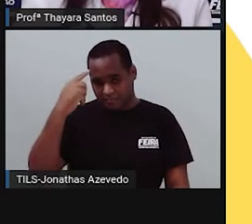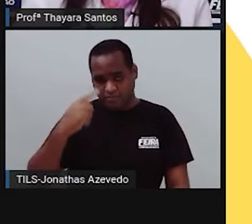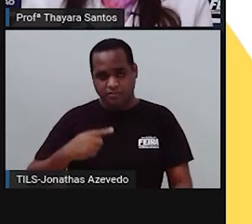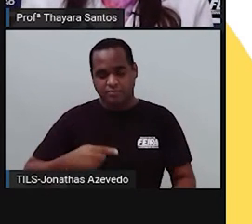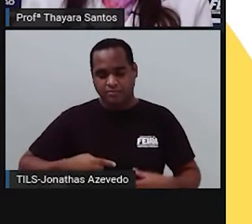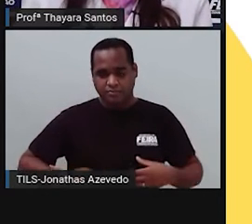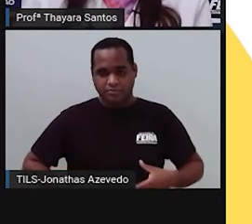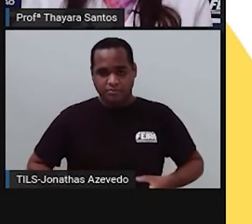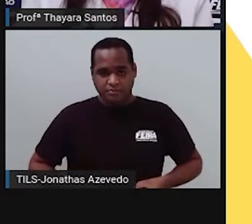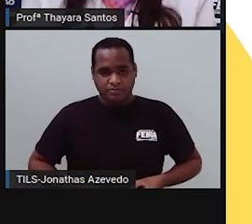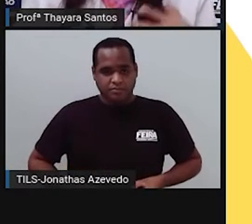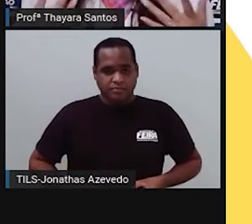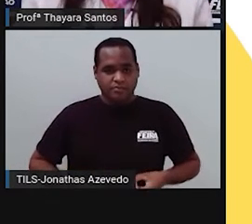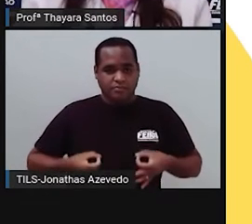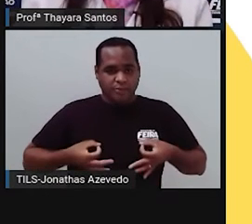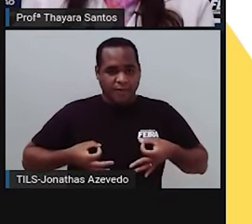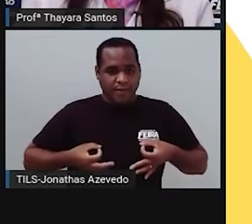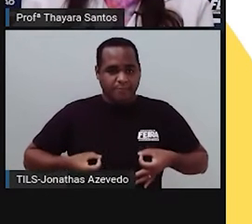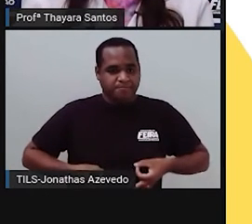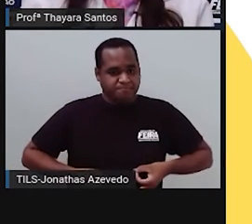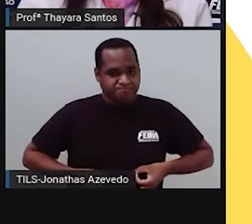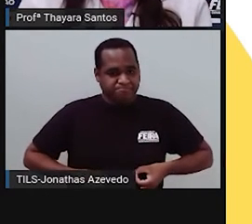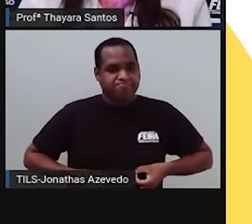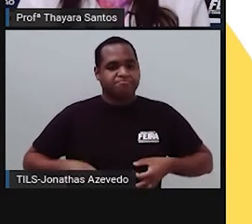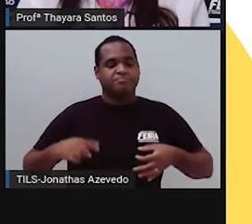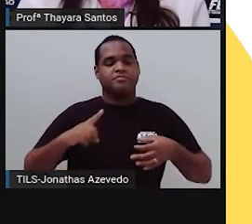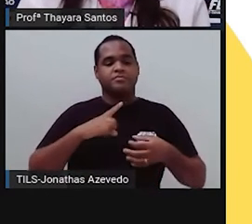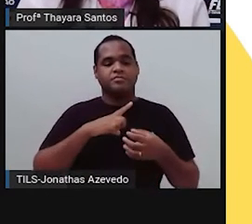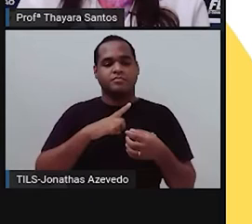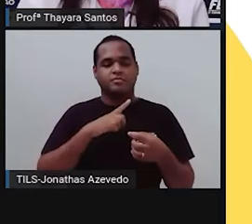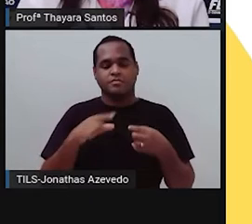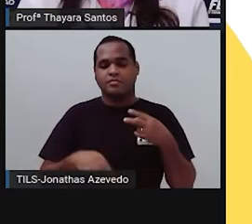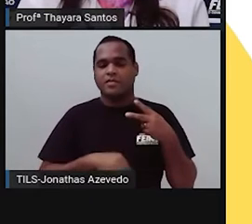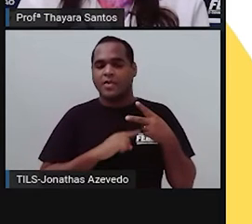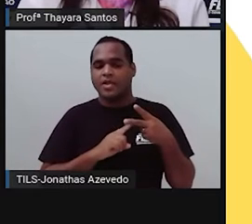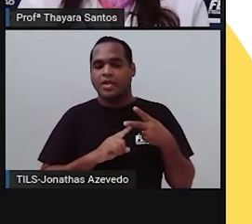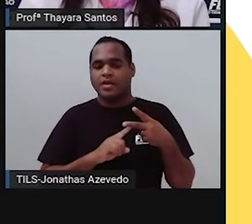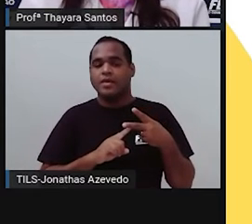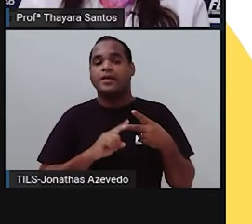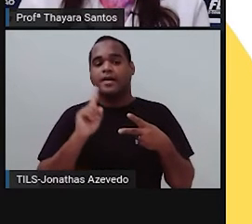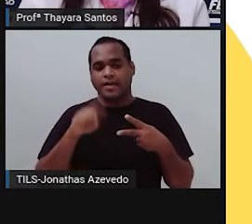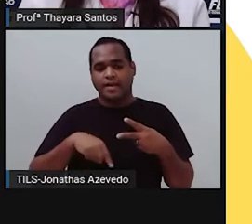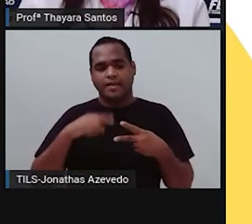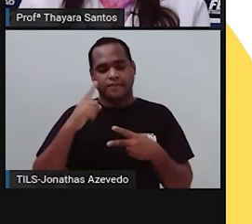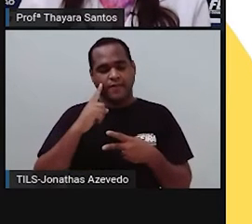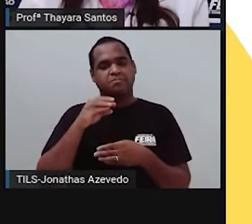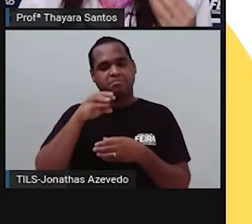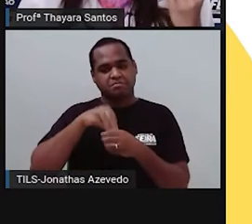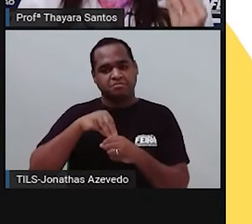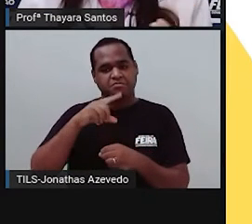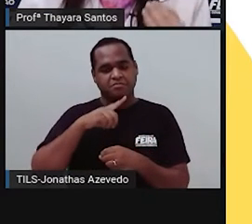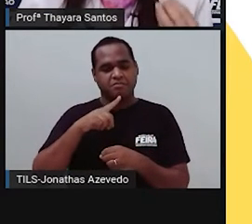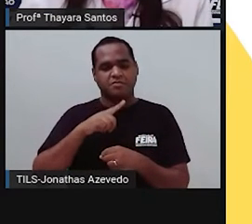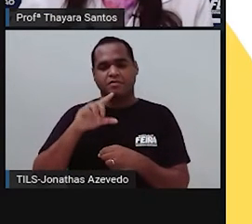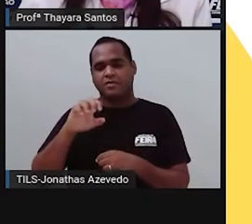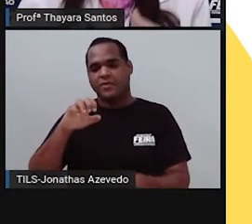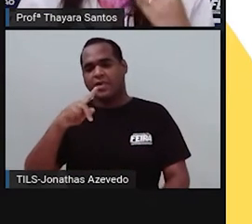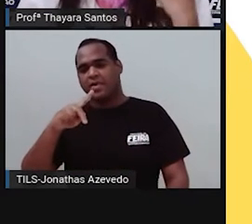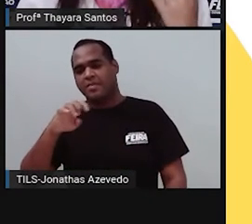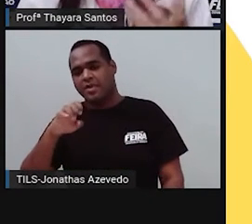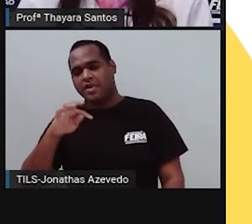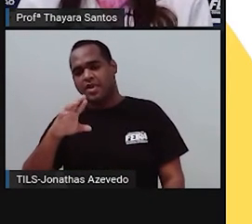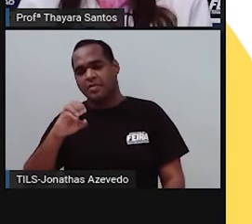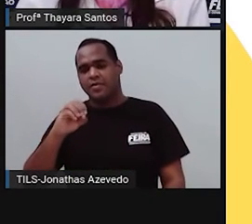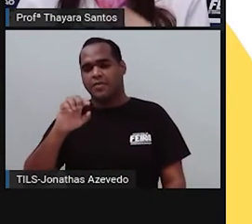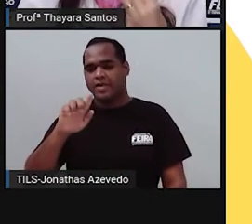ficam ali dentro daquele organismo, aí a gente tem as células mais nesse formato daqui. As células do epitélio glandular,